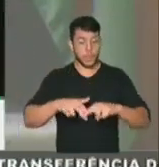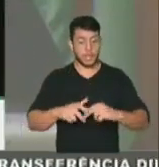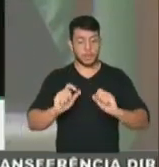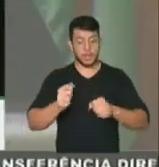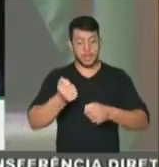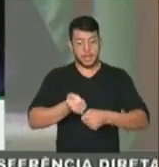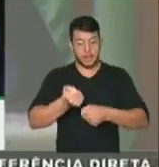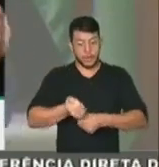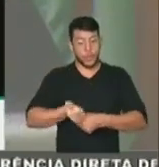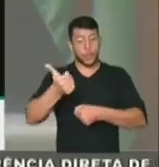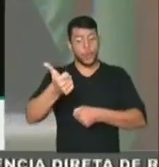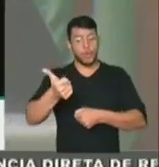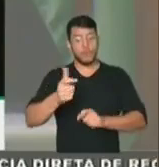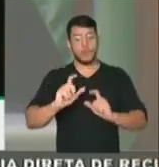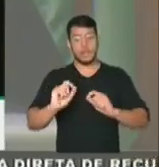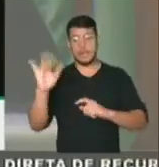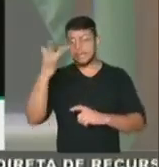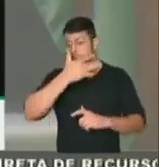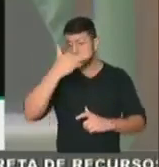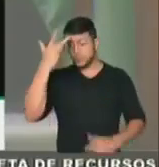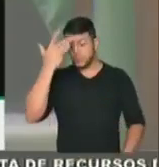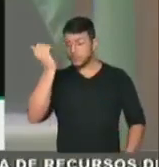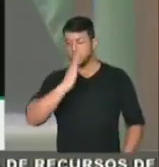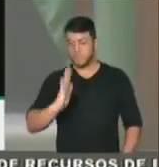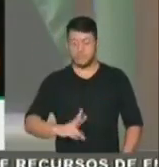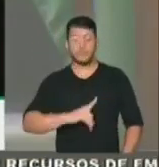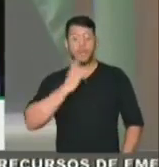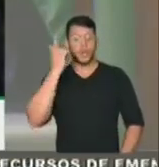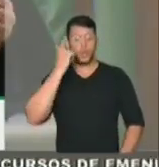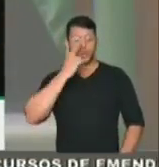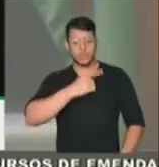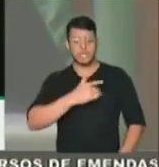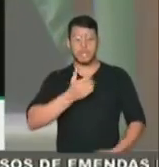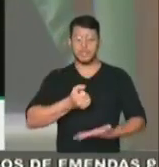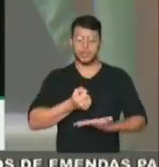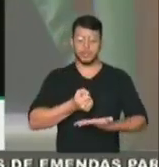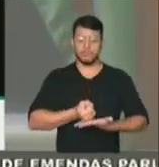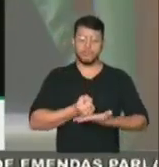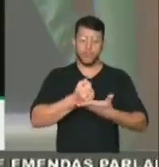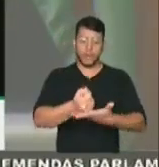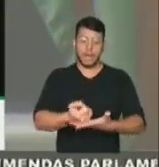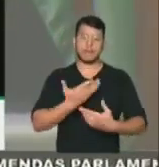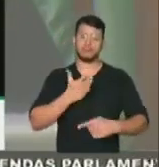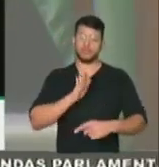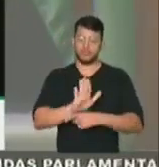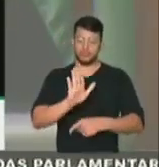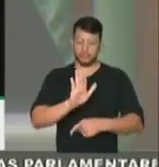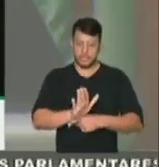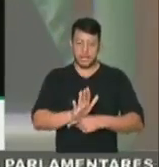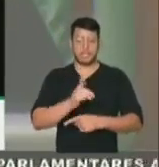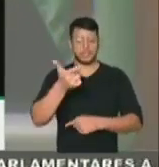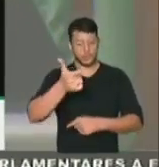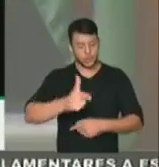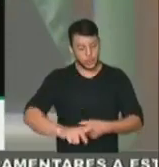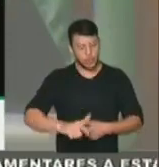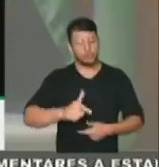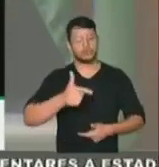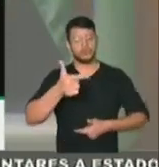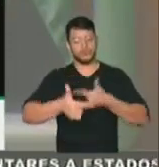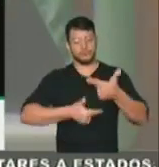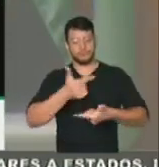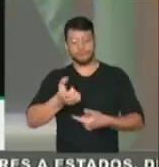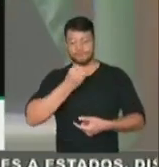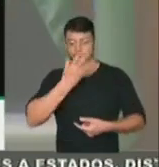brasileiro cuidadoso, capaz, vai ajudar a colocar novamente esse país nos trilhos. Feliz Natal,